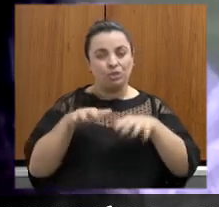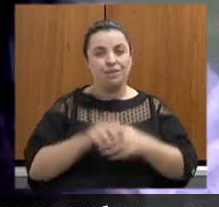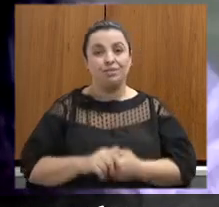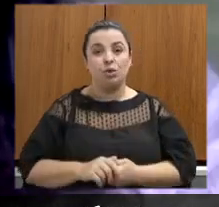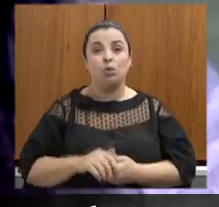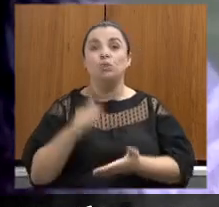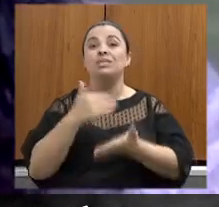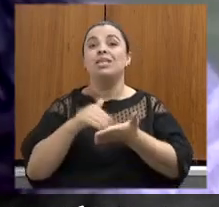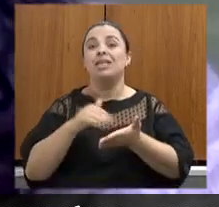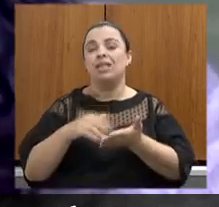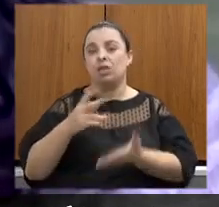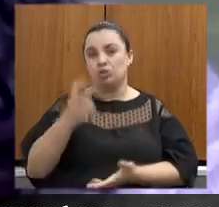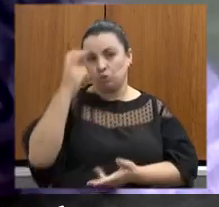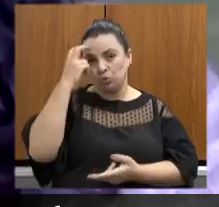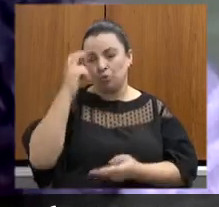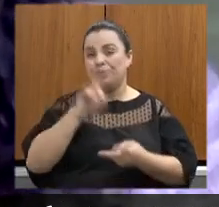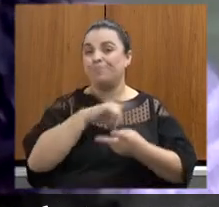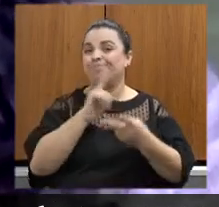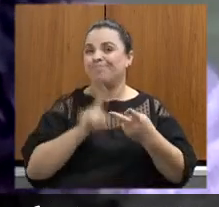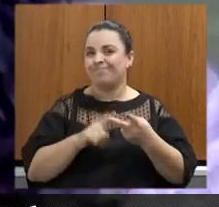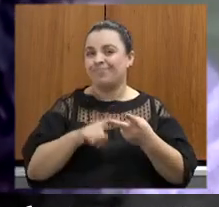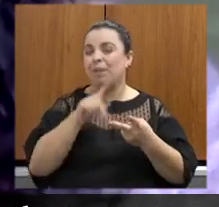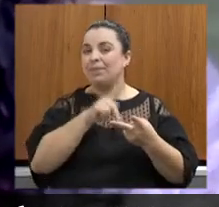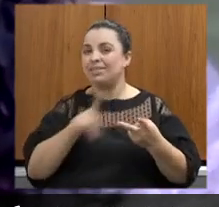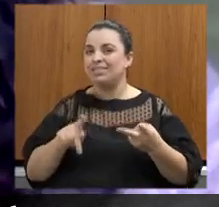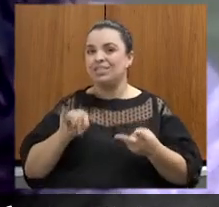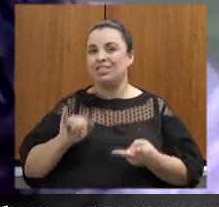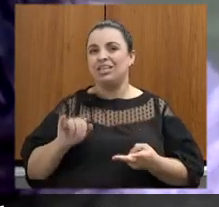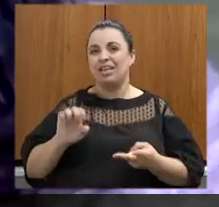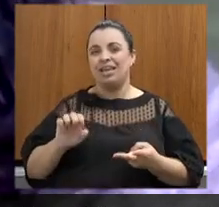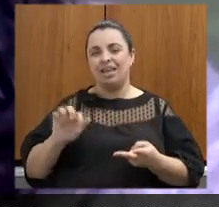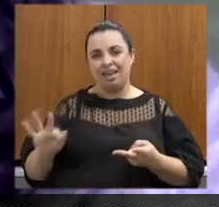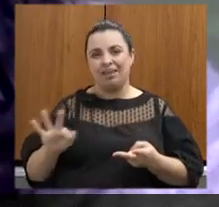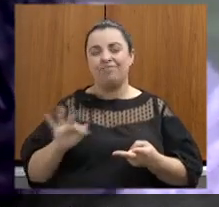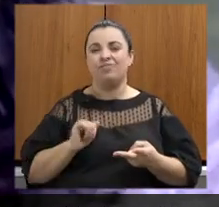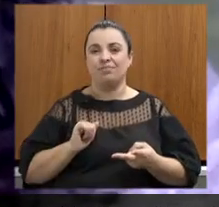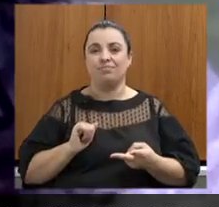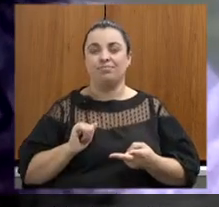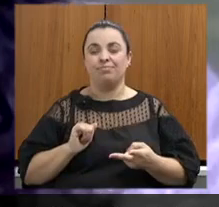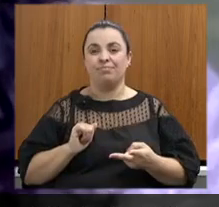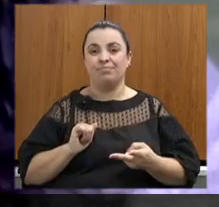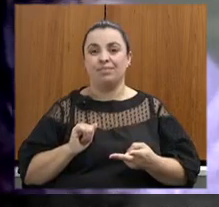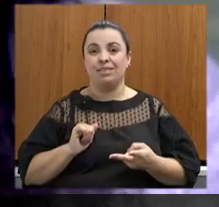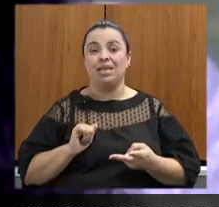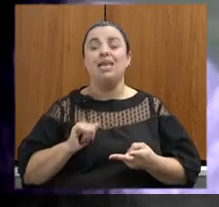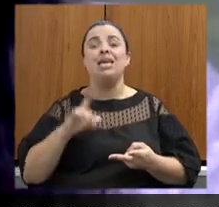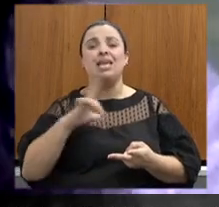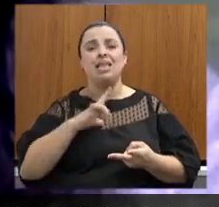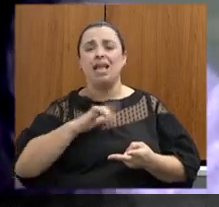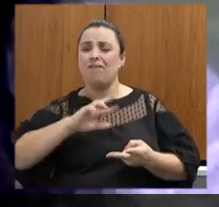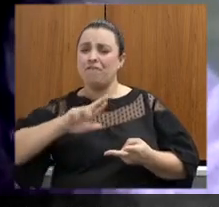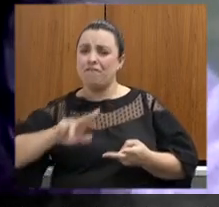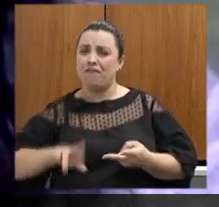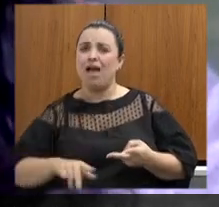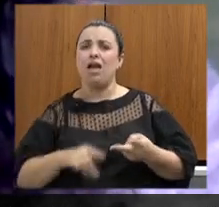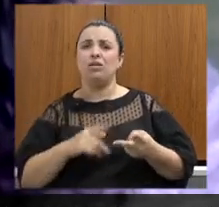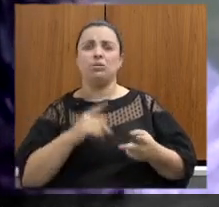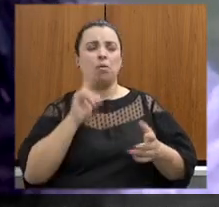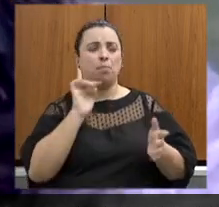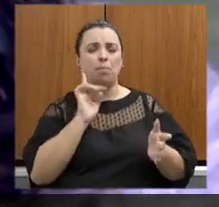cultura e também a presidente do IEFA que diante dos questionamentos feitos